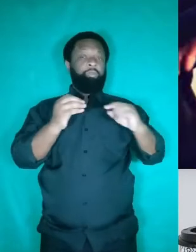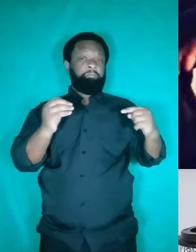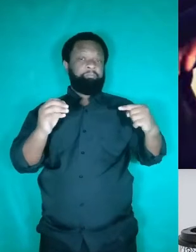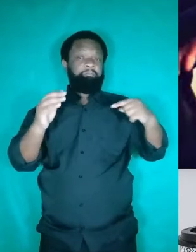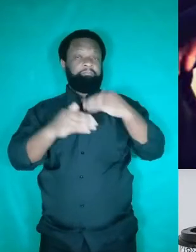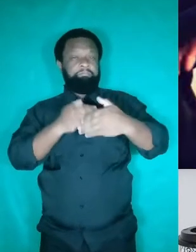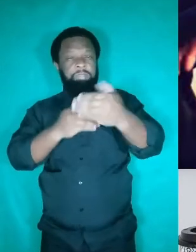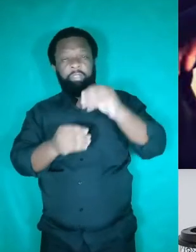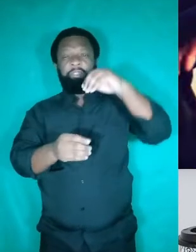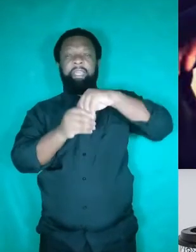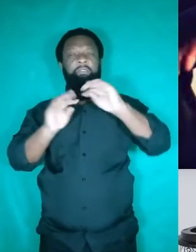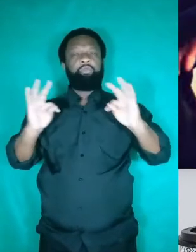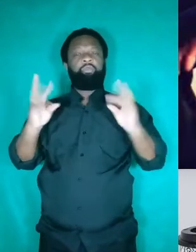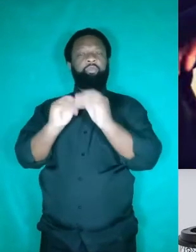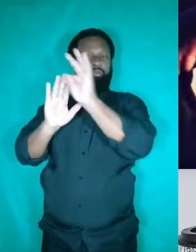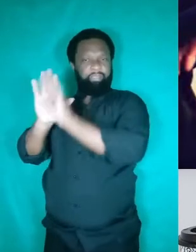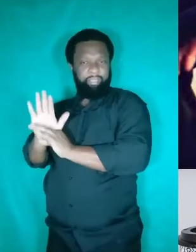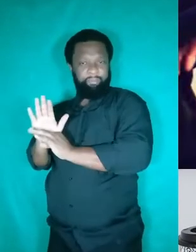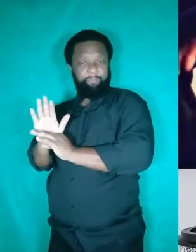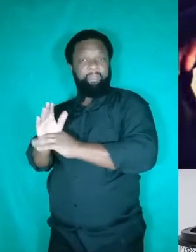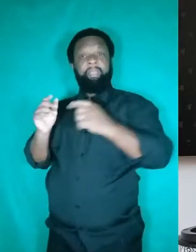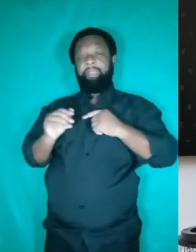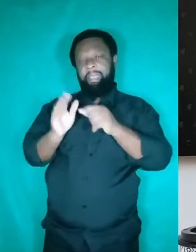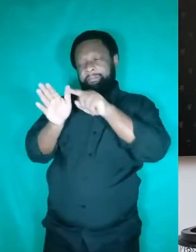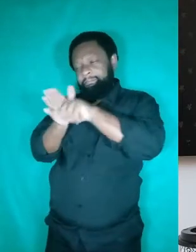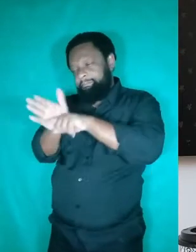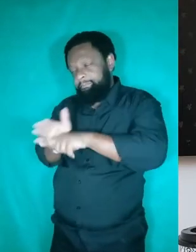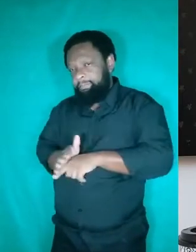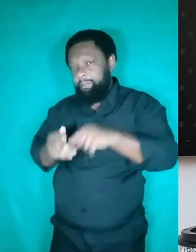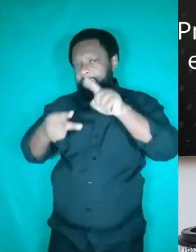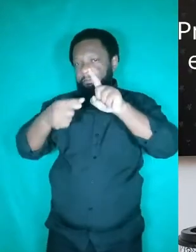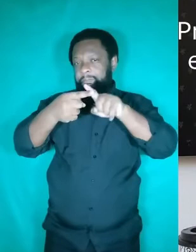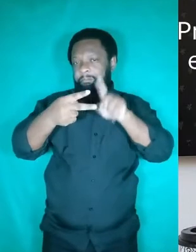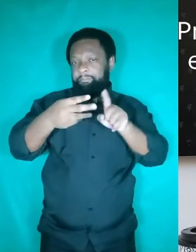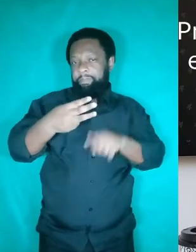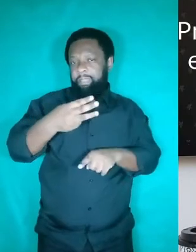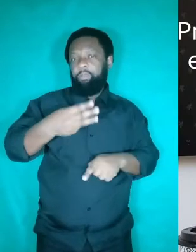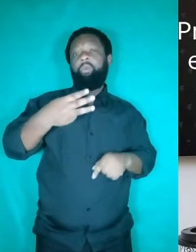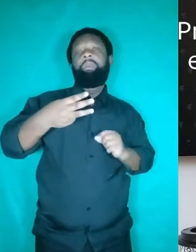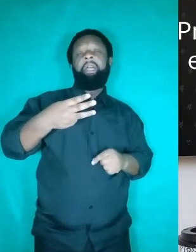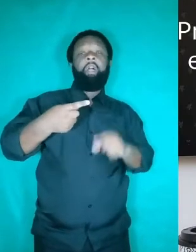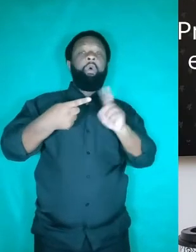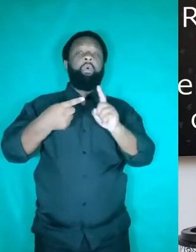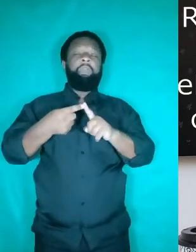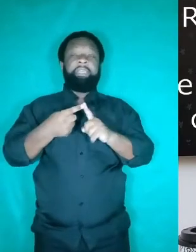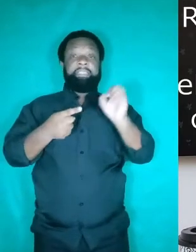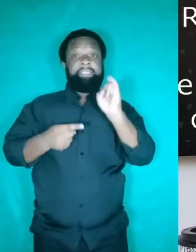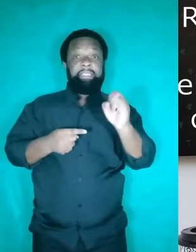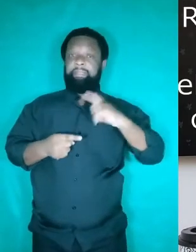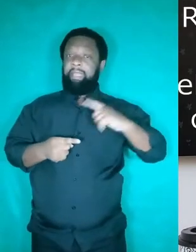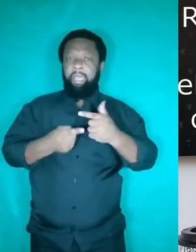competência, ela avalia o texto com foco em três aspectos. Primeiro, é a presença dos elementos coesivos.